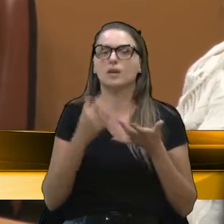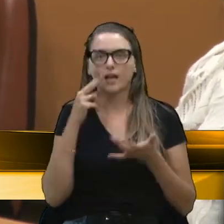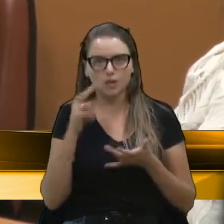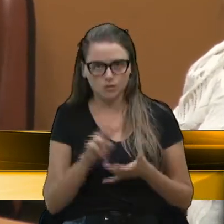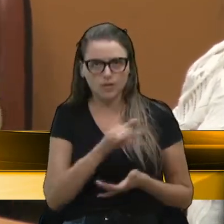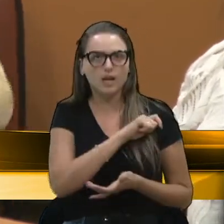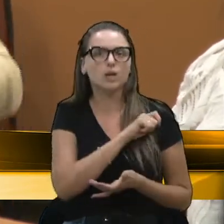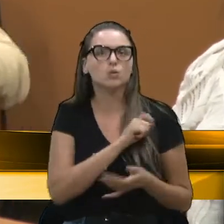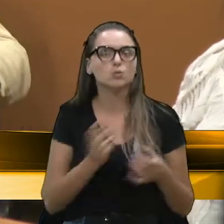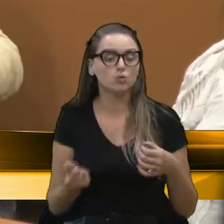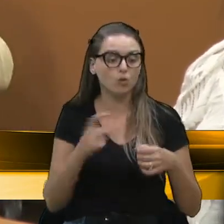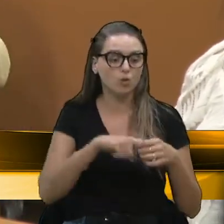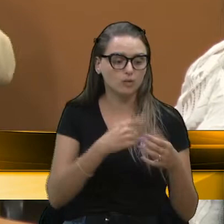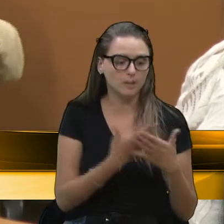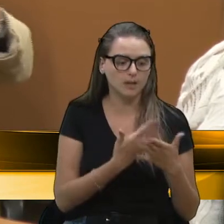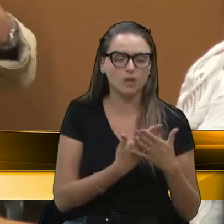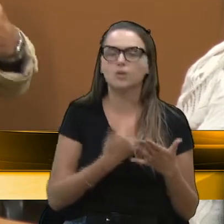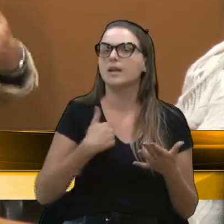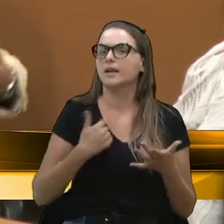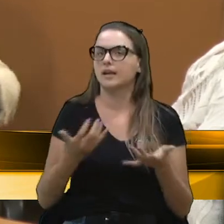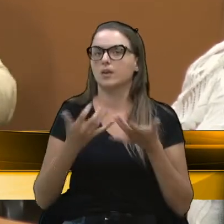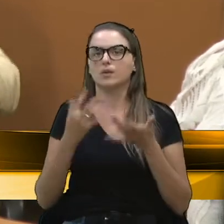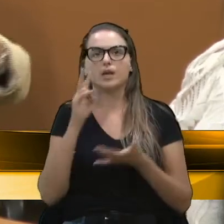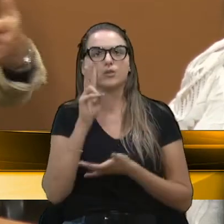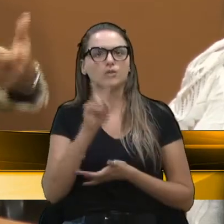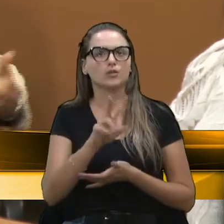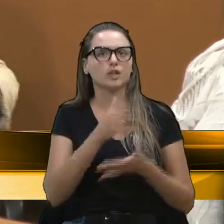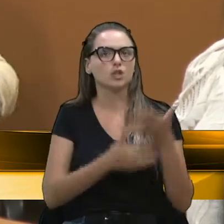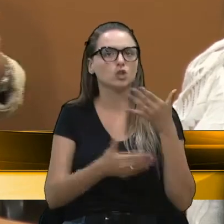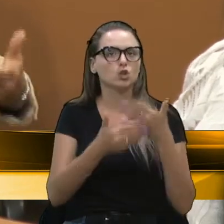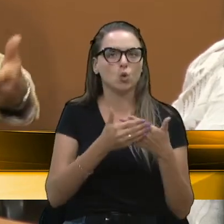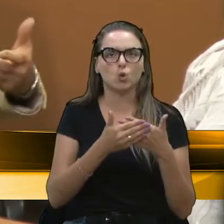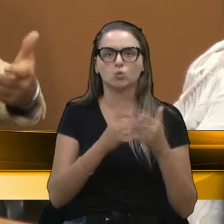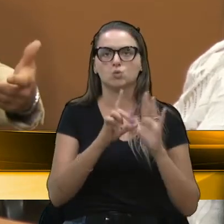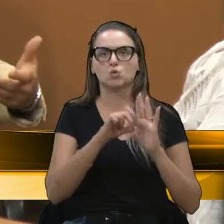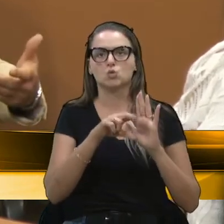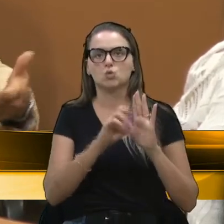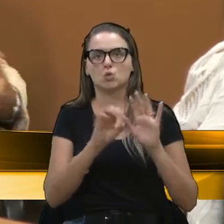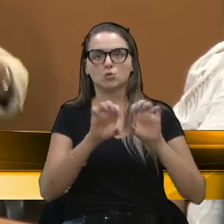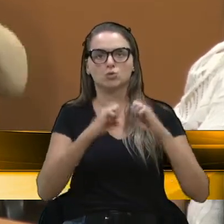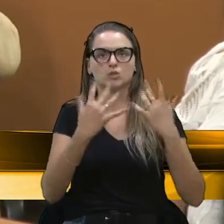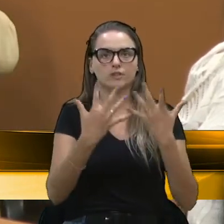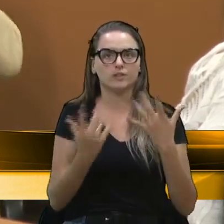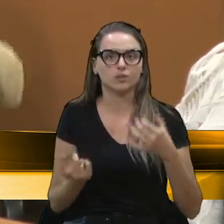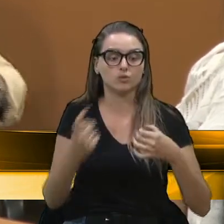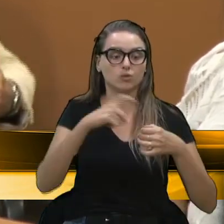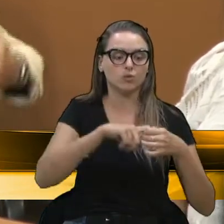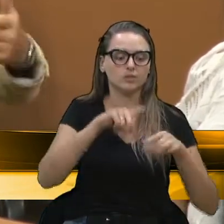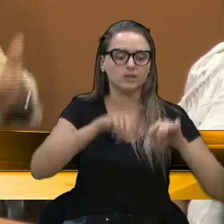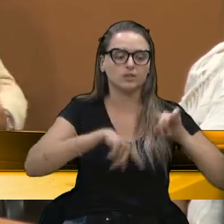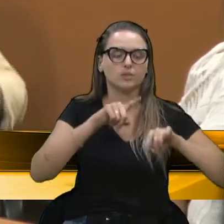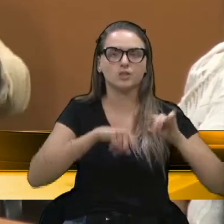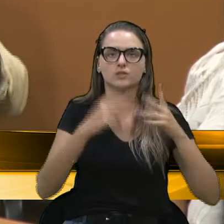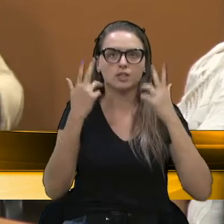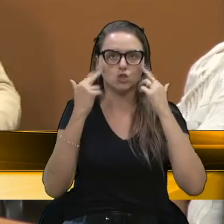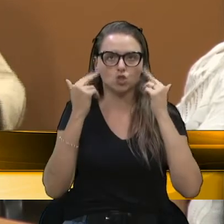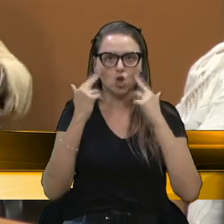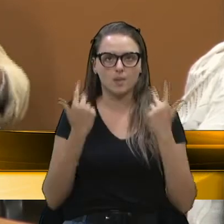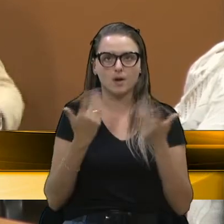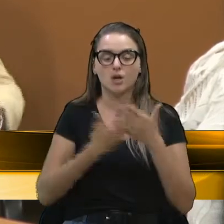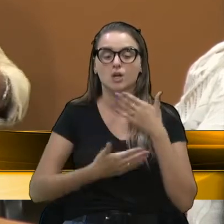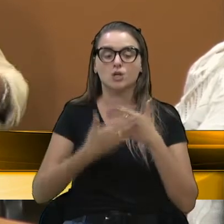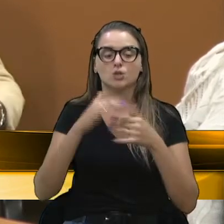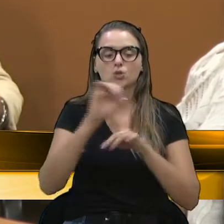de aula. Eu quero ver todos os proprietários de eventos voltando à atividade normal. Enfim, toda a sociedade